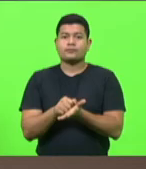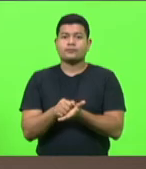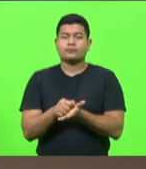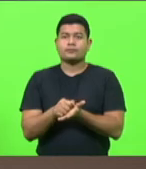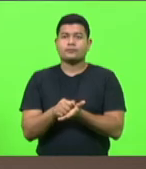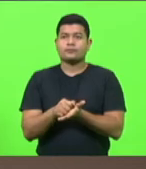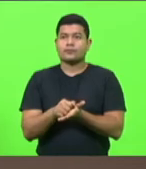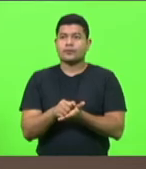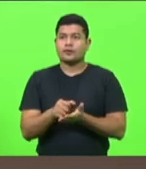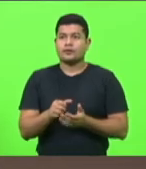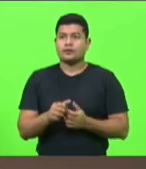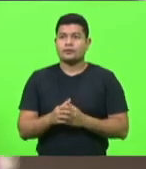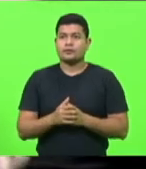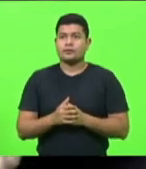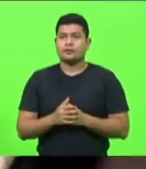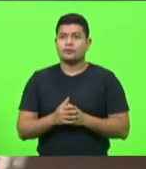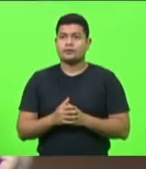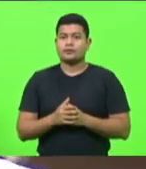Cadê a inscrição aqui?